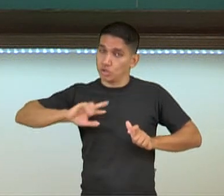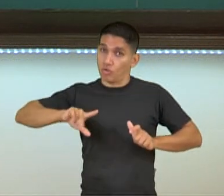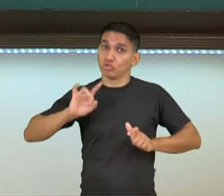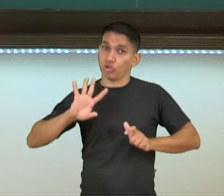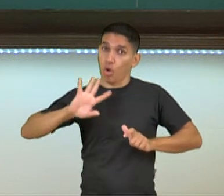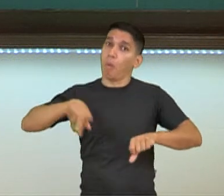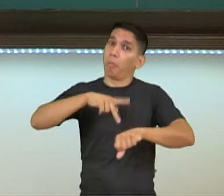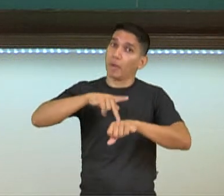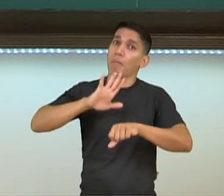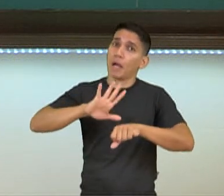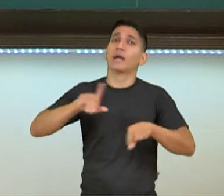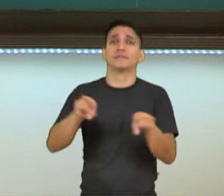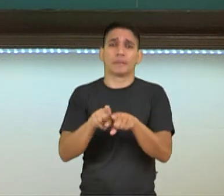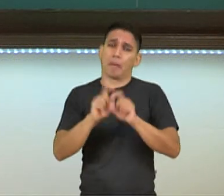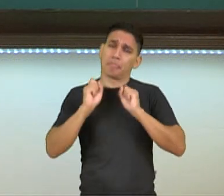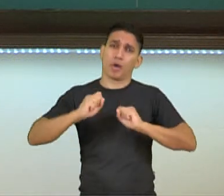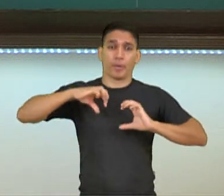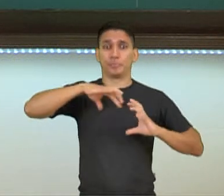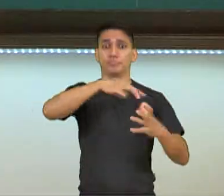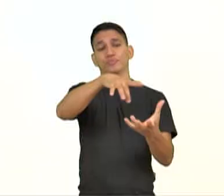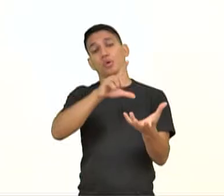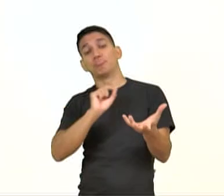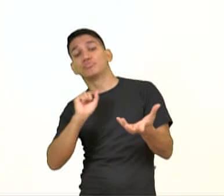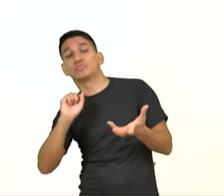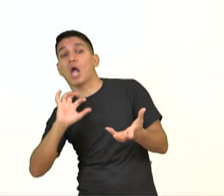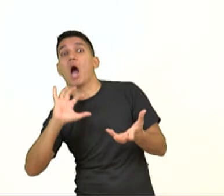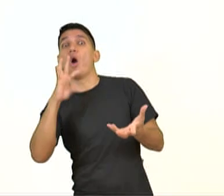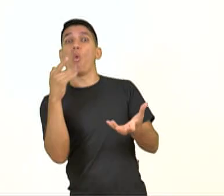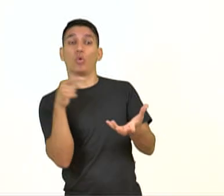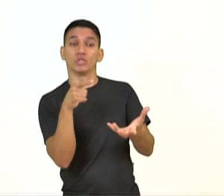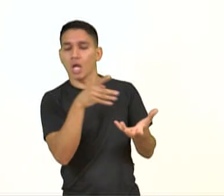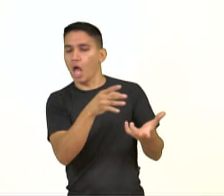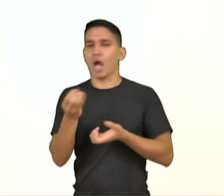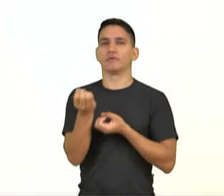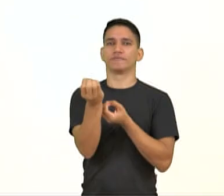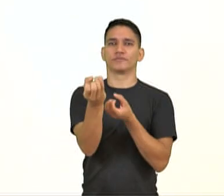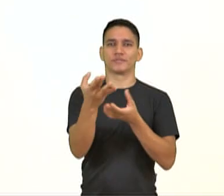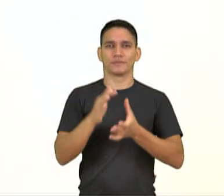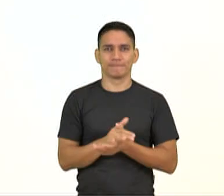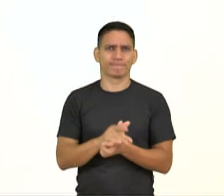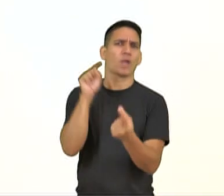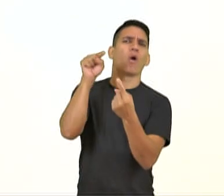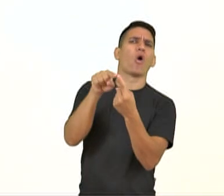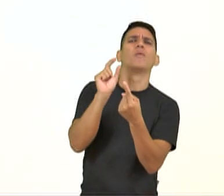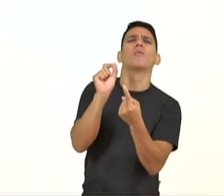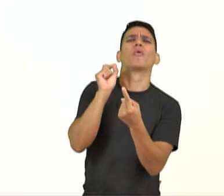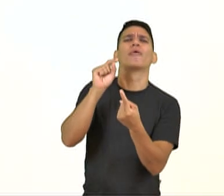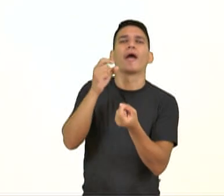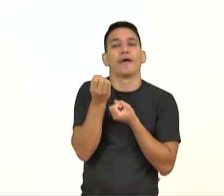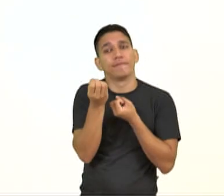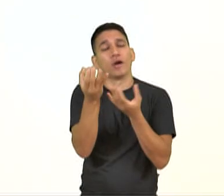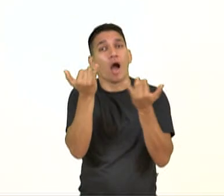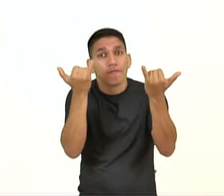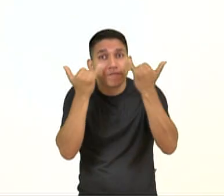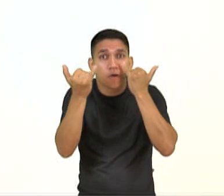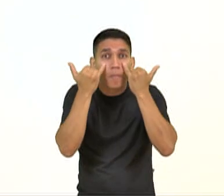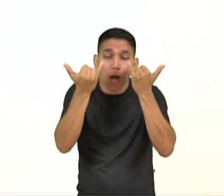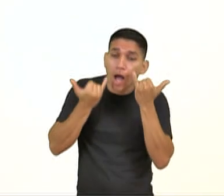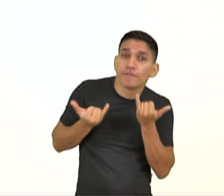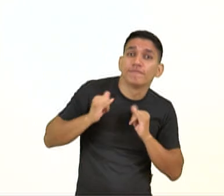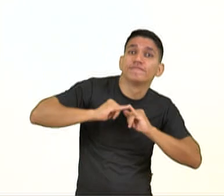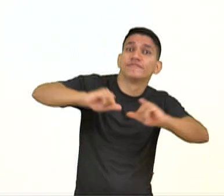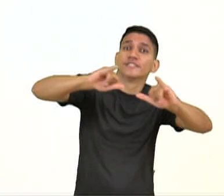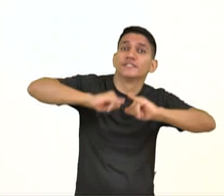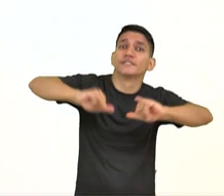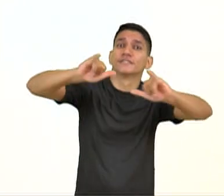como em qualquer lugar do mundo, né? O objetivo da notícia então é o que? Informar, passar uma informação